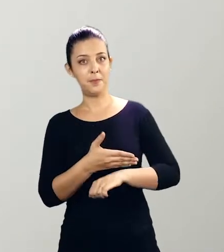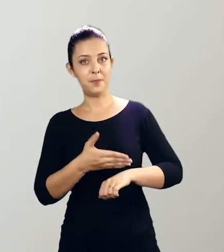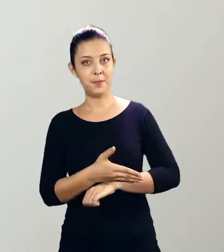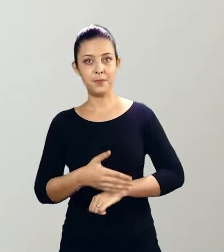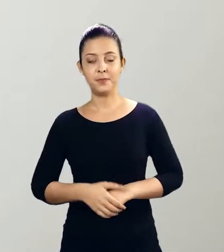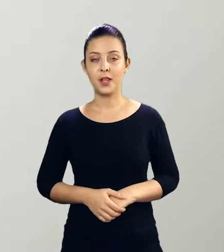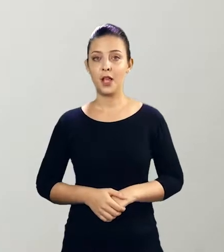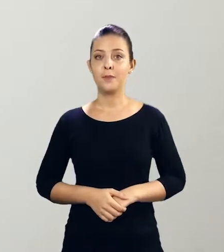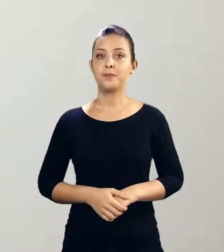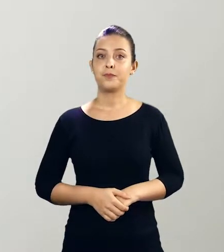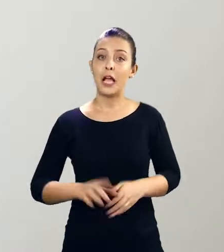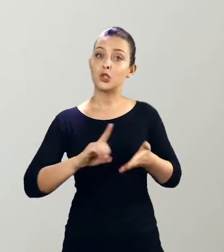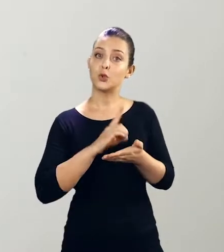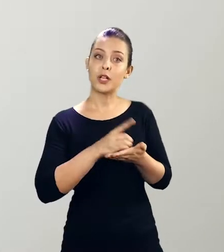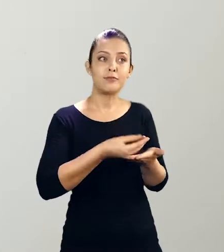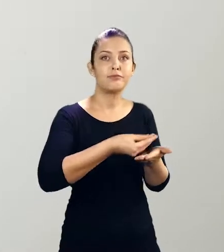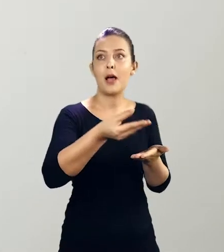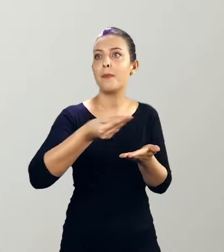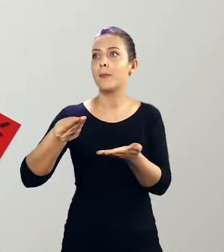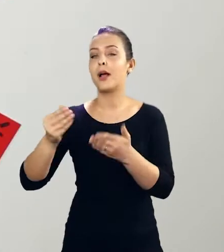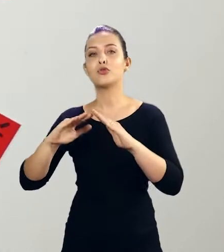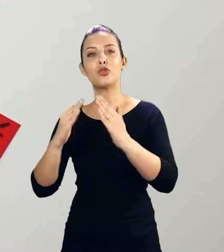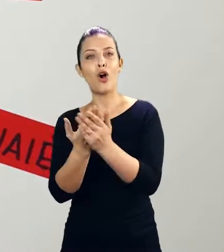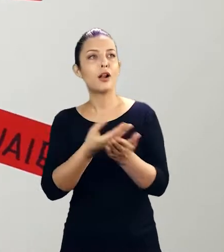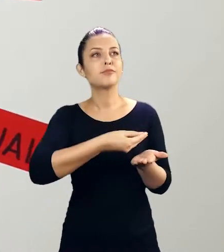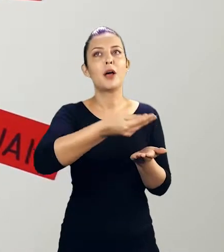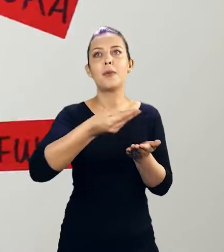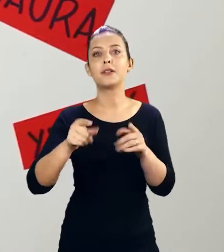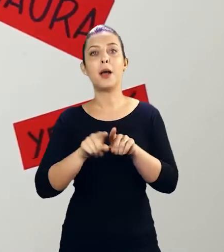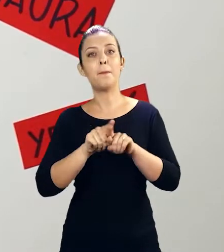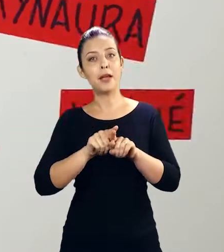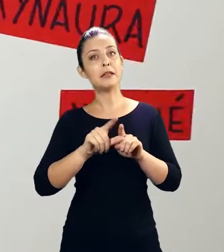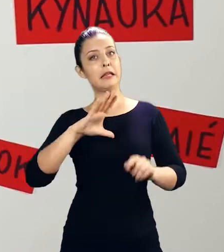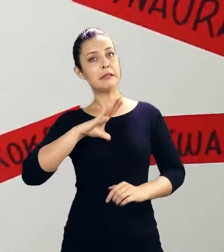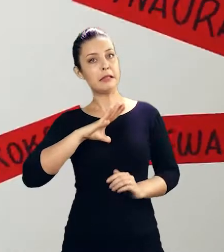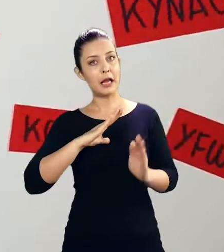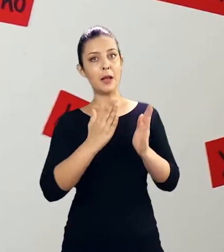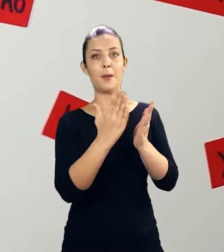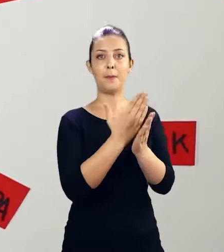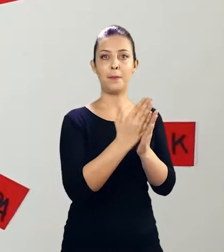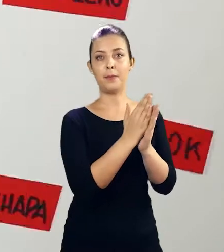O grupo distribuiu o dicionário também para outras escolas e para a biblioteca da cidade.